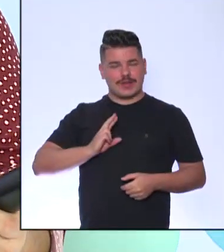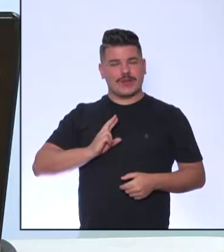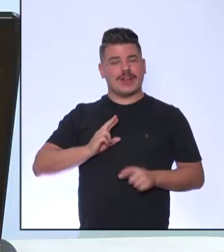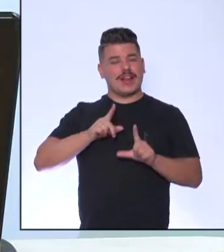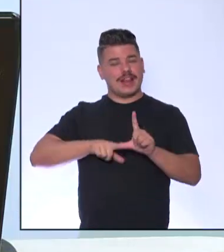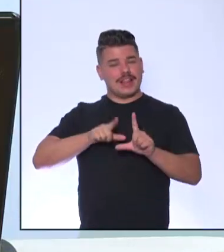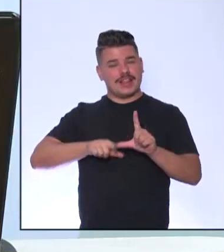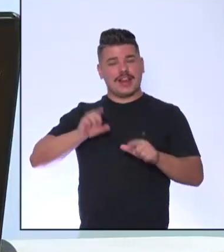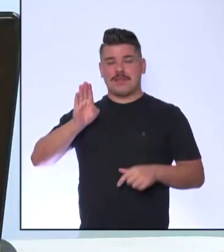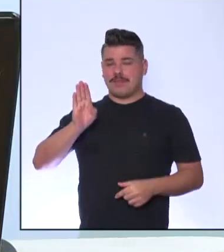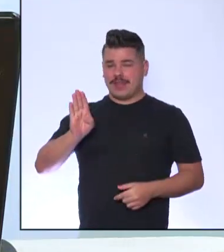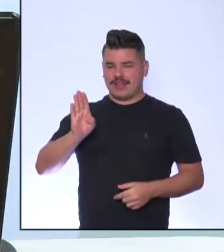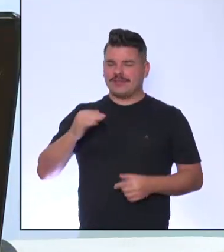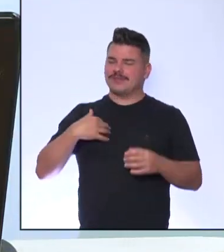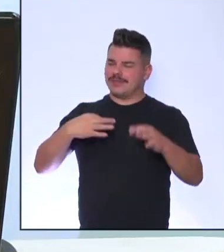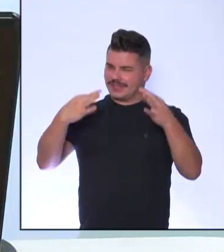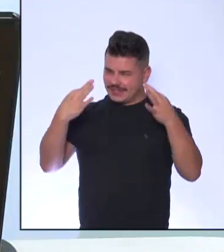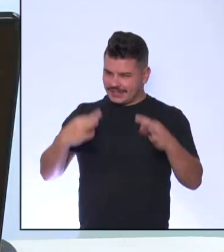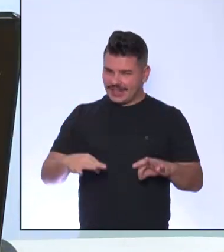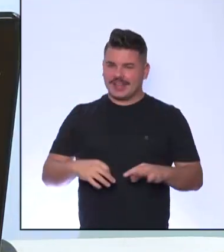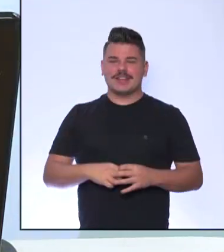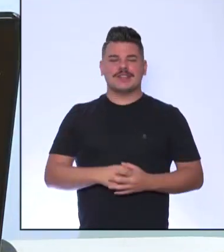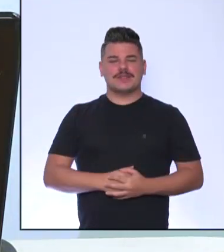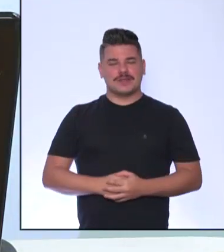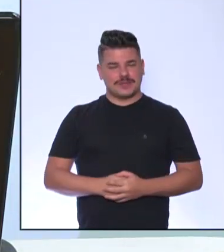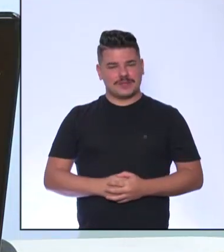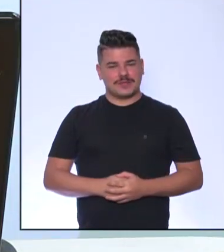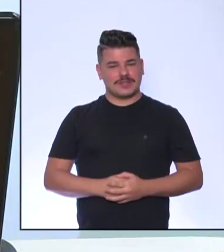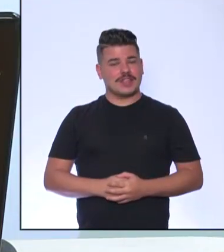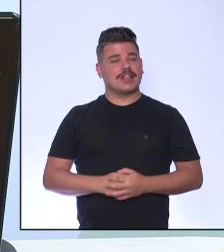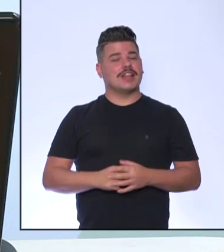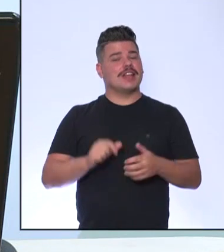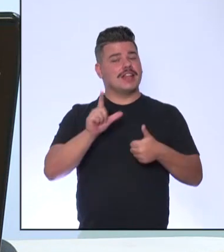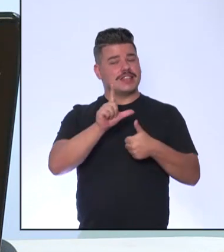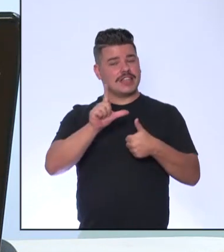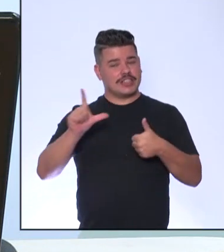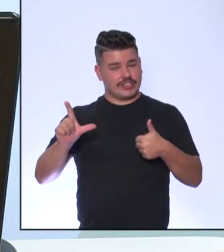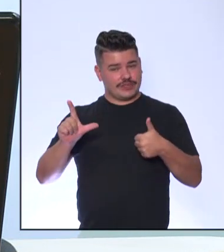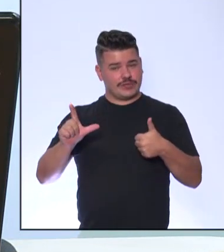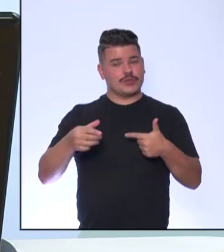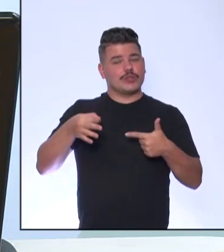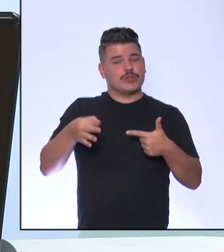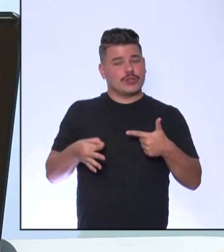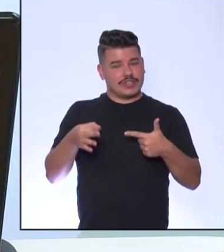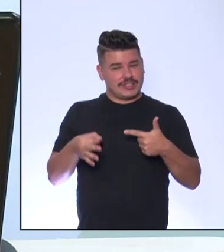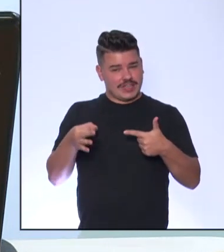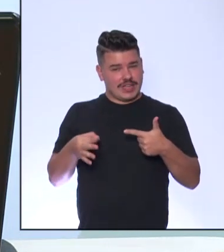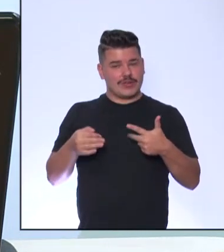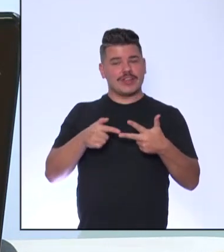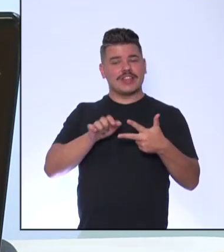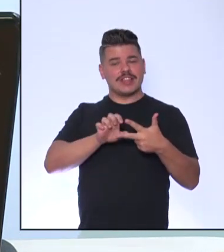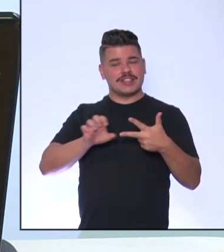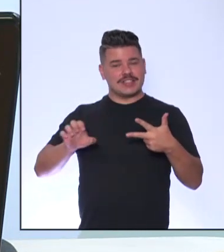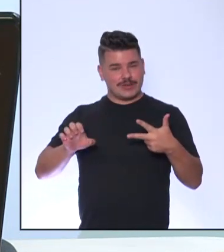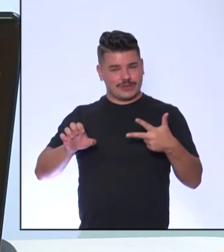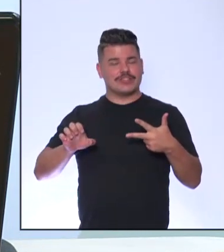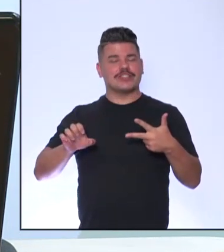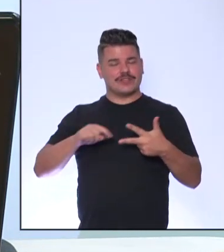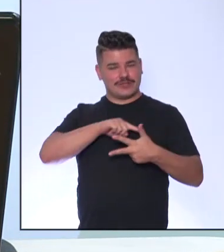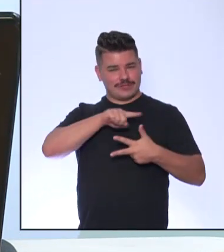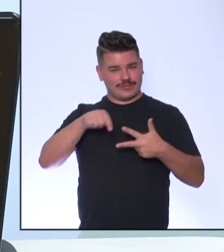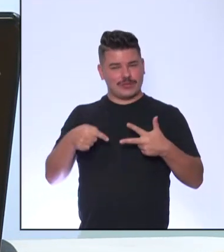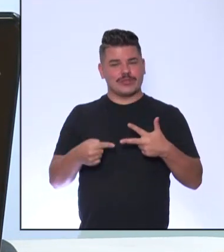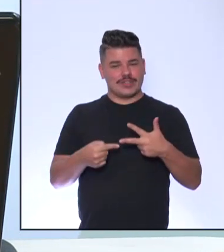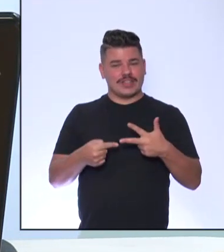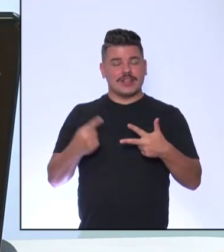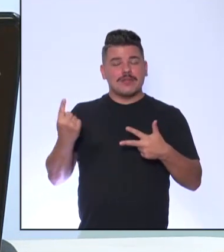Isso mesmo Está correto Novamente, alunos Legislativo, Judiciário e Executivo Que estava presente Na nossa primeira imagem Que nós trabalhamos